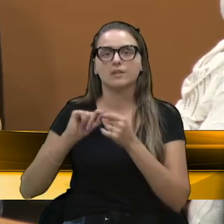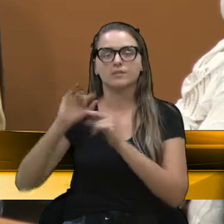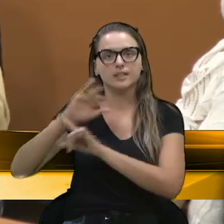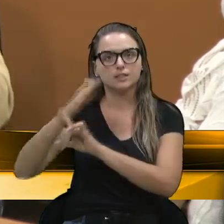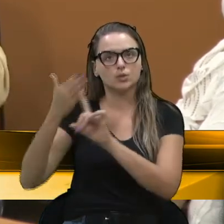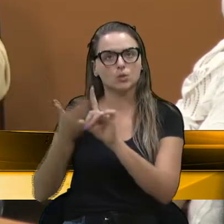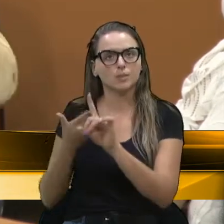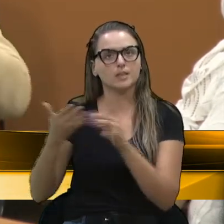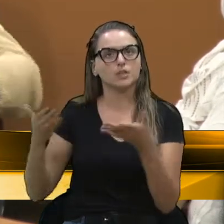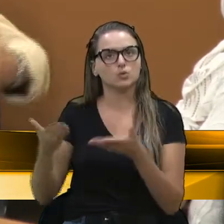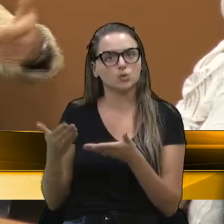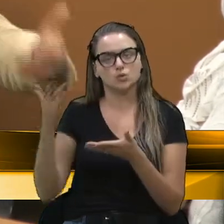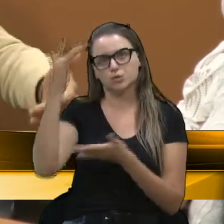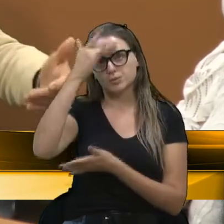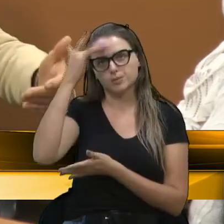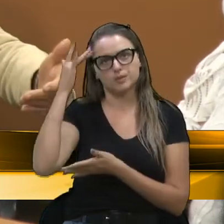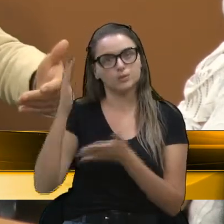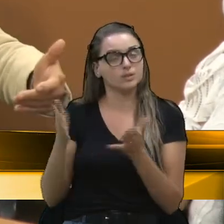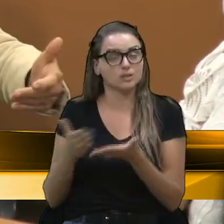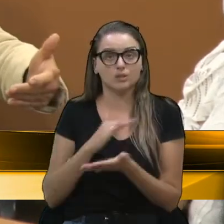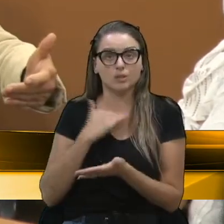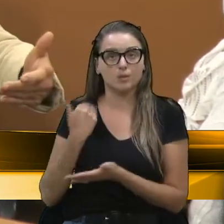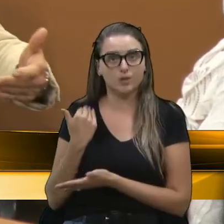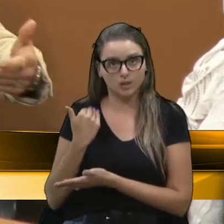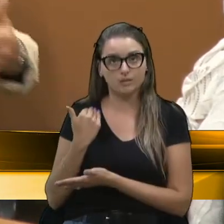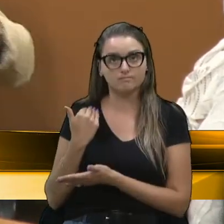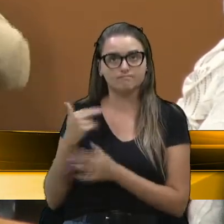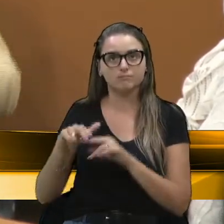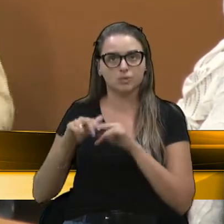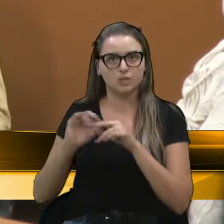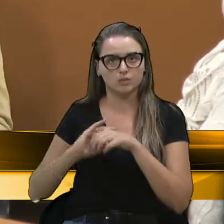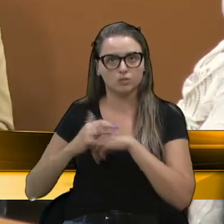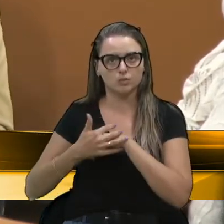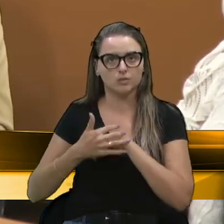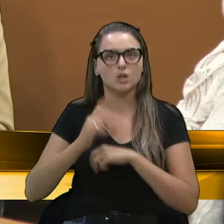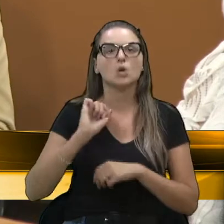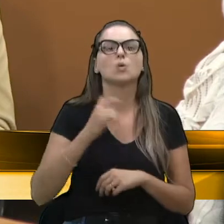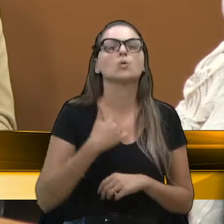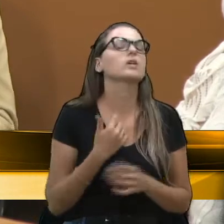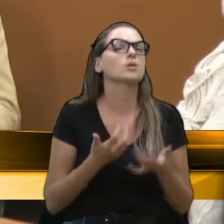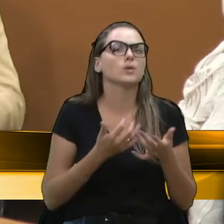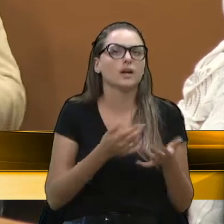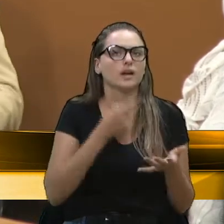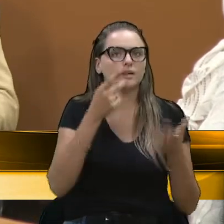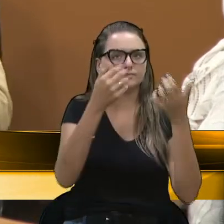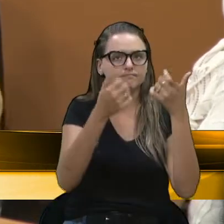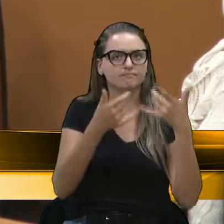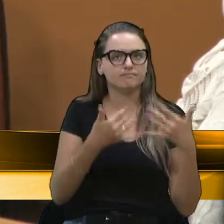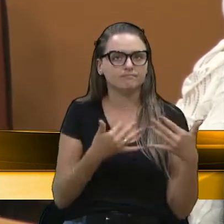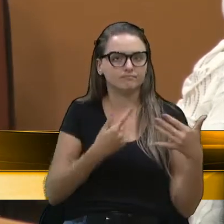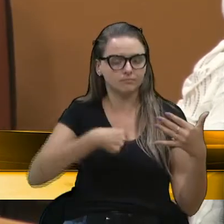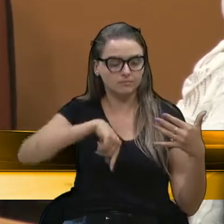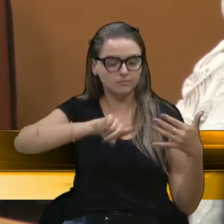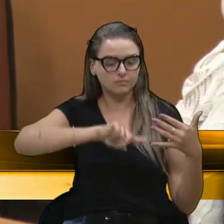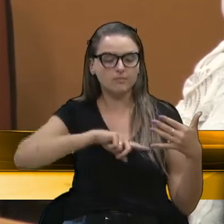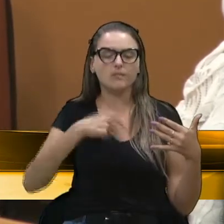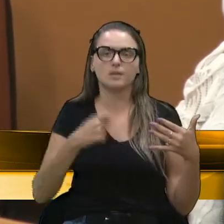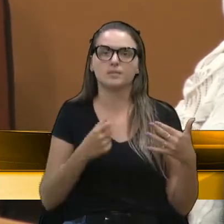hoje a pessoas que faleceram. O que eu quero dizer com isso? Temos que ter